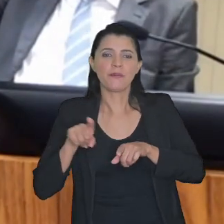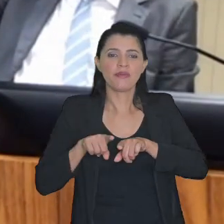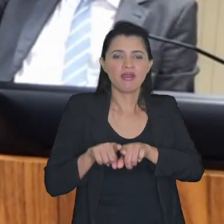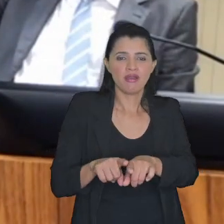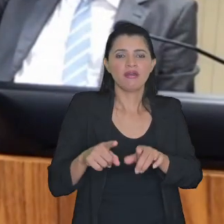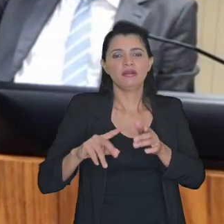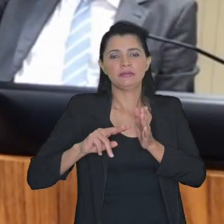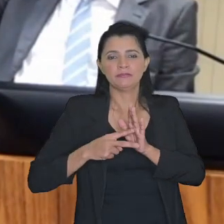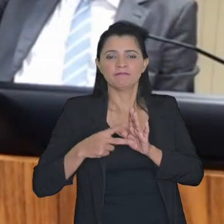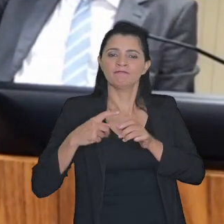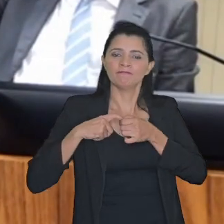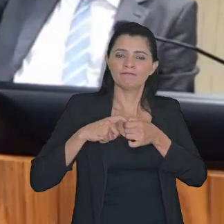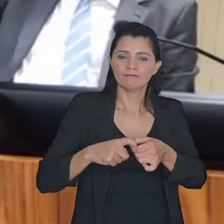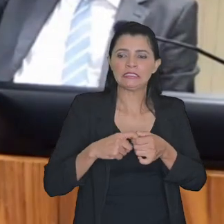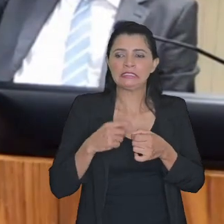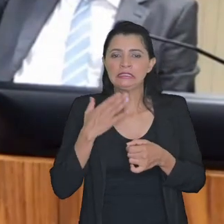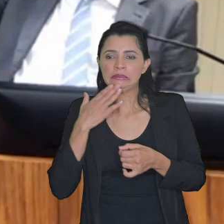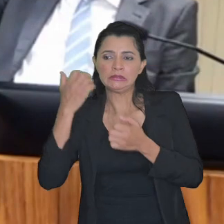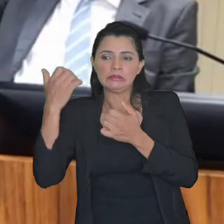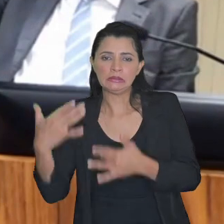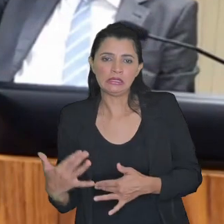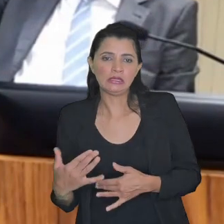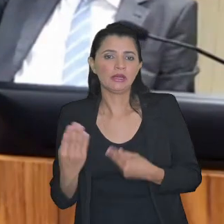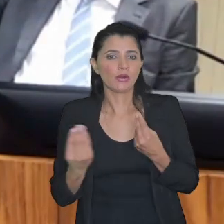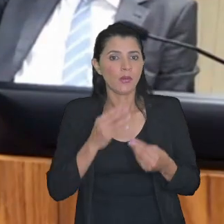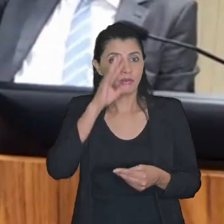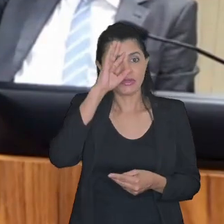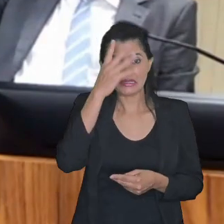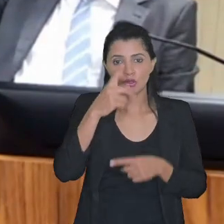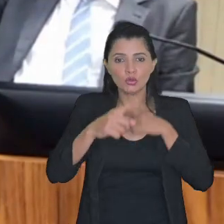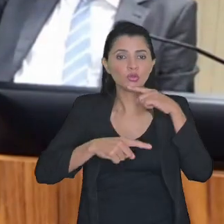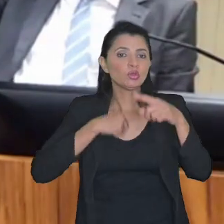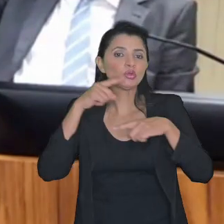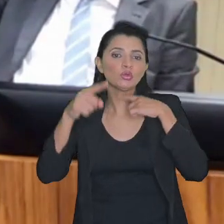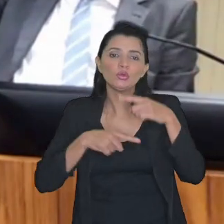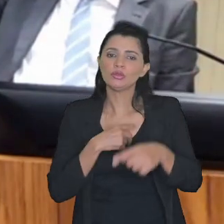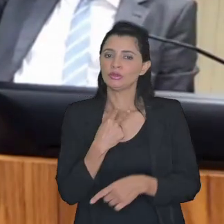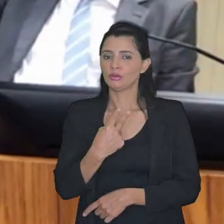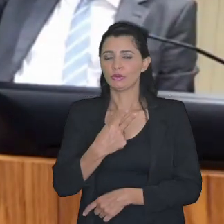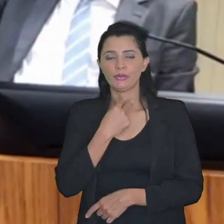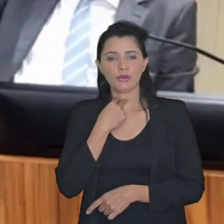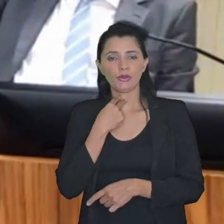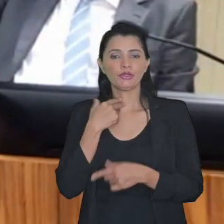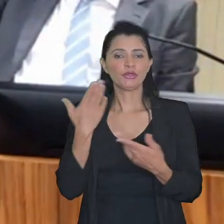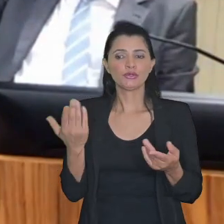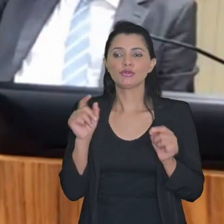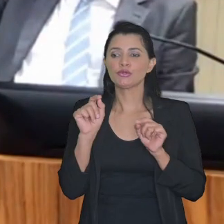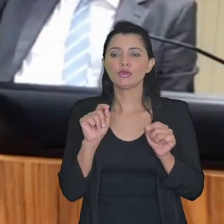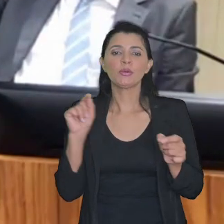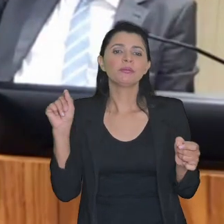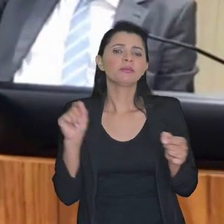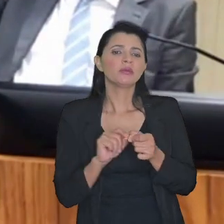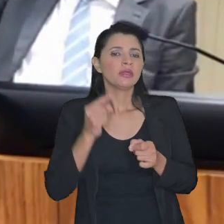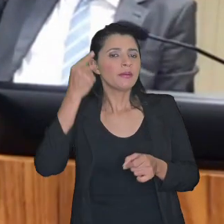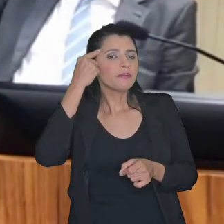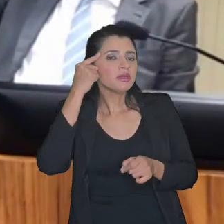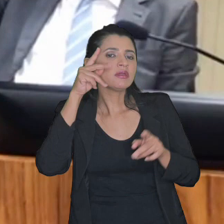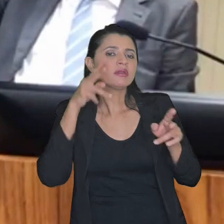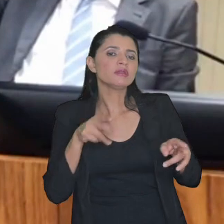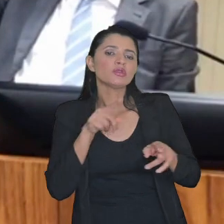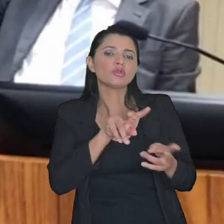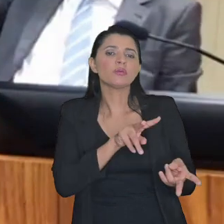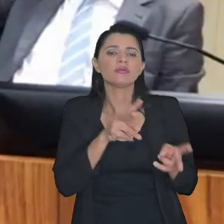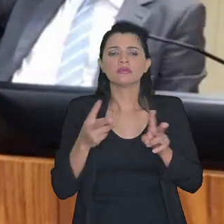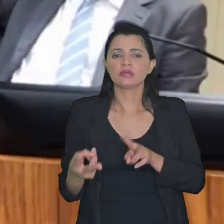conta para prestar contas não pode tomar uma decisão na dúvida sobre que raios efetivamente se pensa a